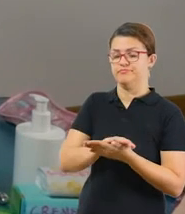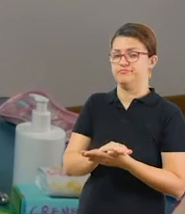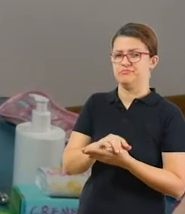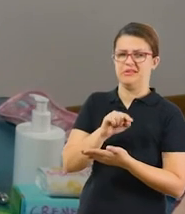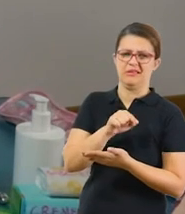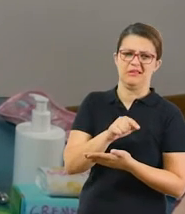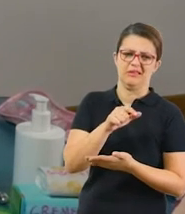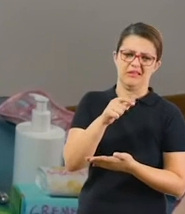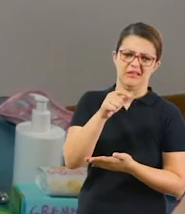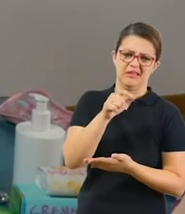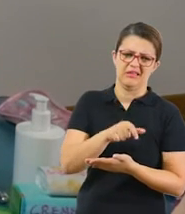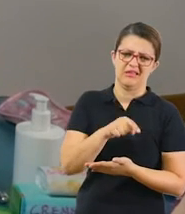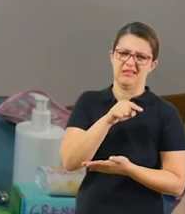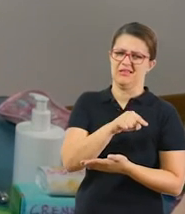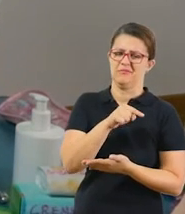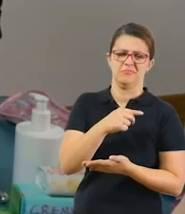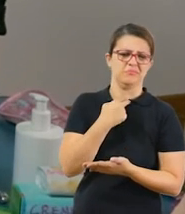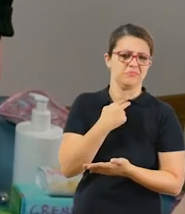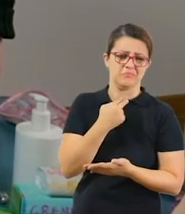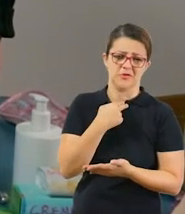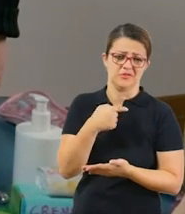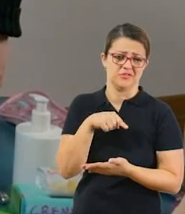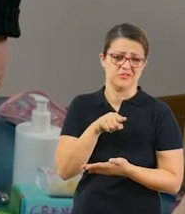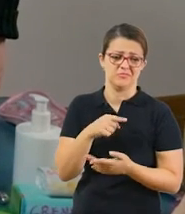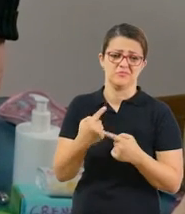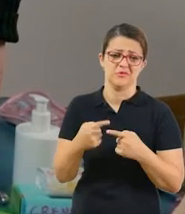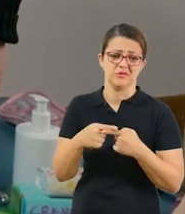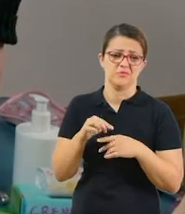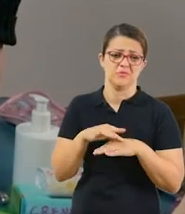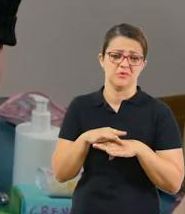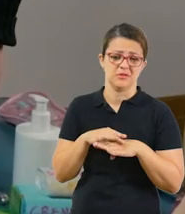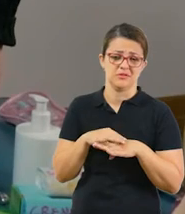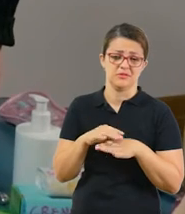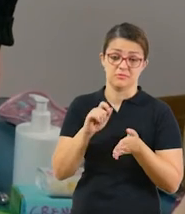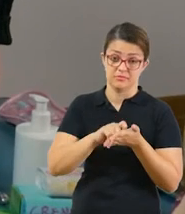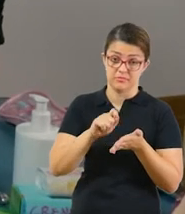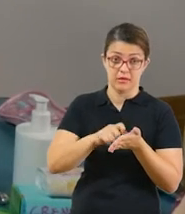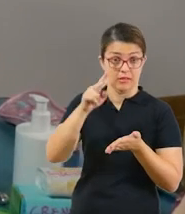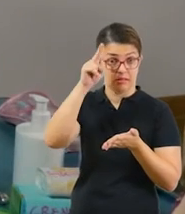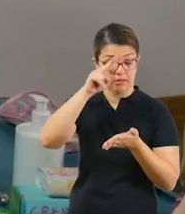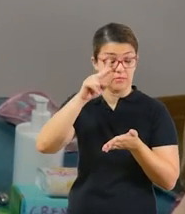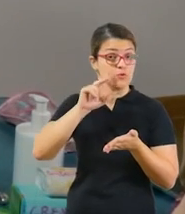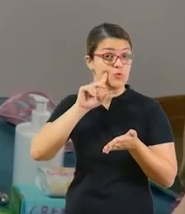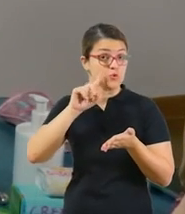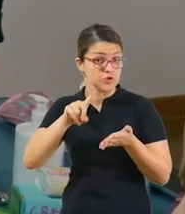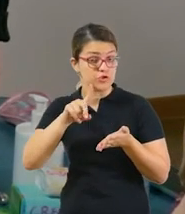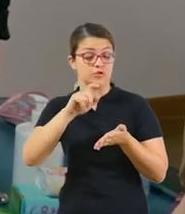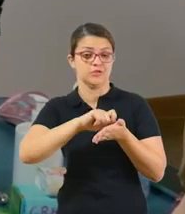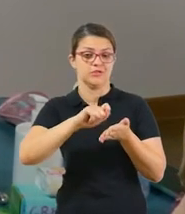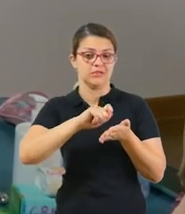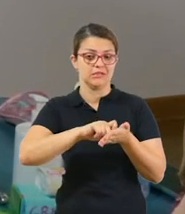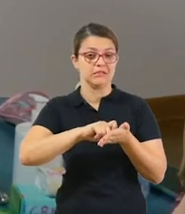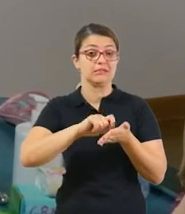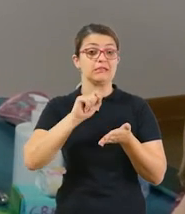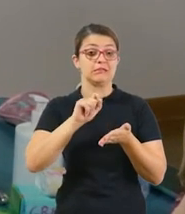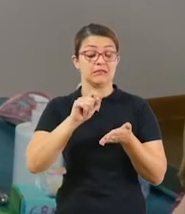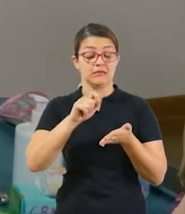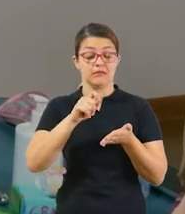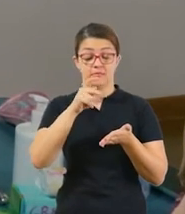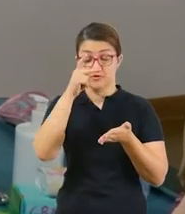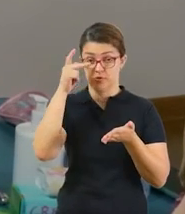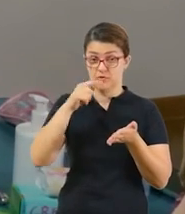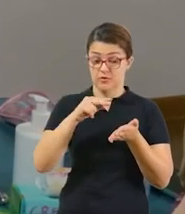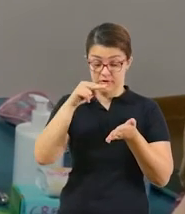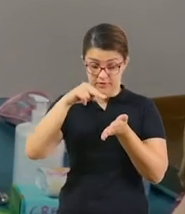Ajude a escrever um bilhete explicando isso. Então, não esqueça, você vai ter que colocar a data, o nome de quem vai